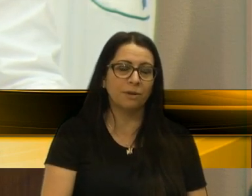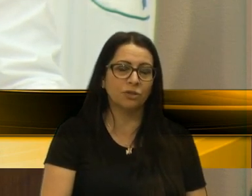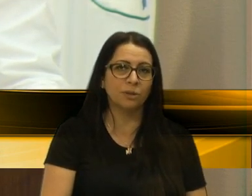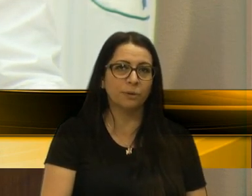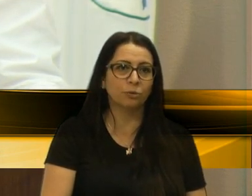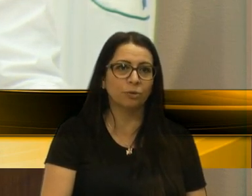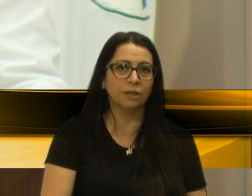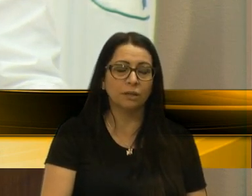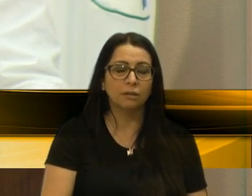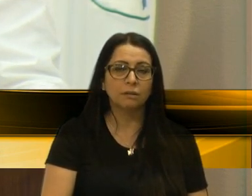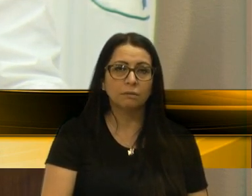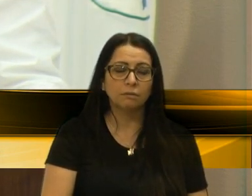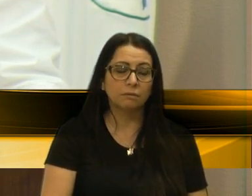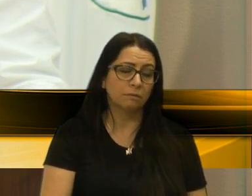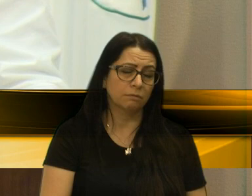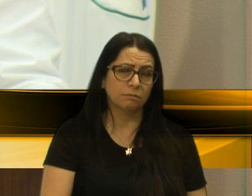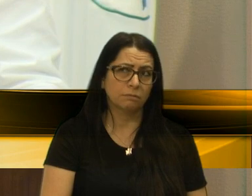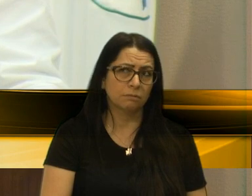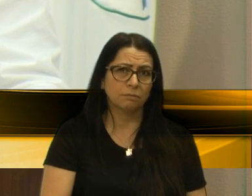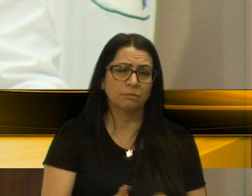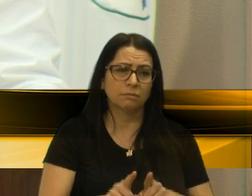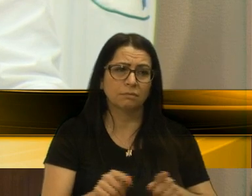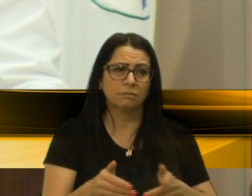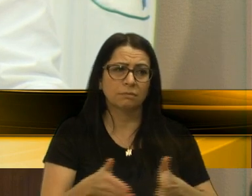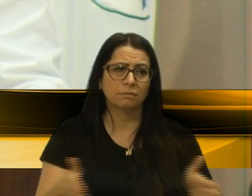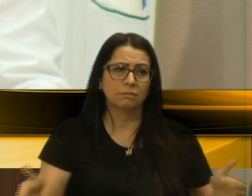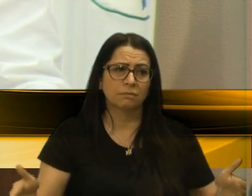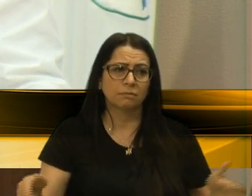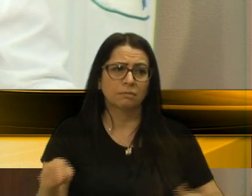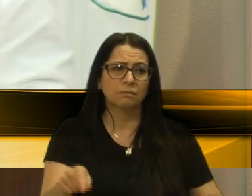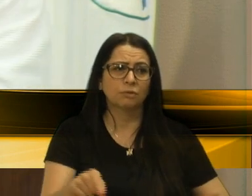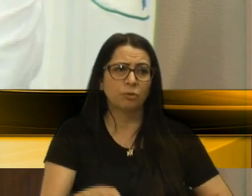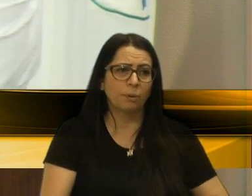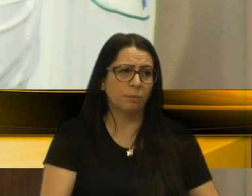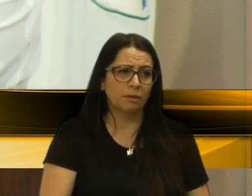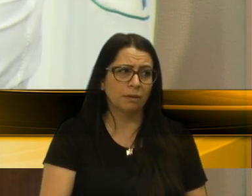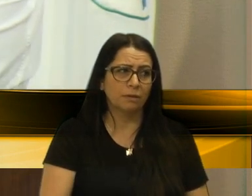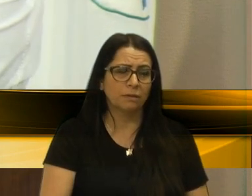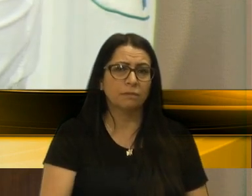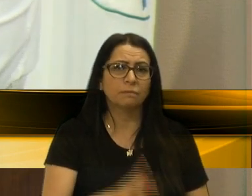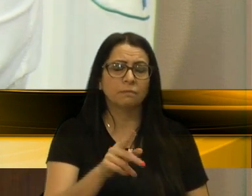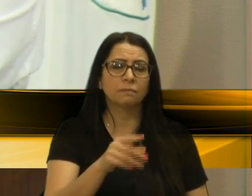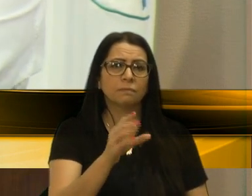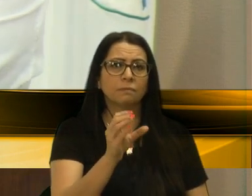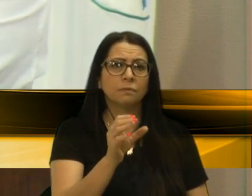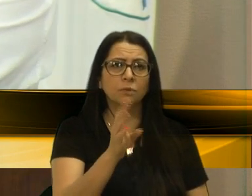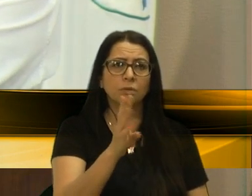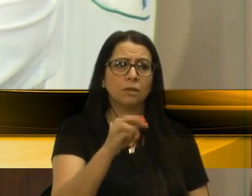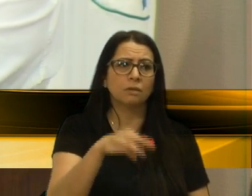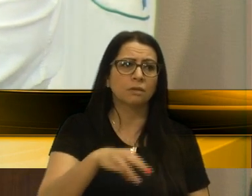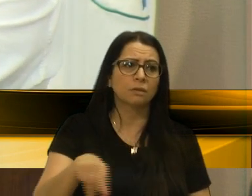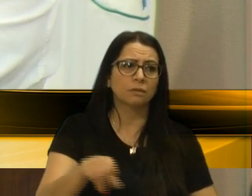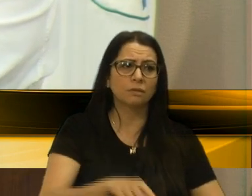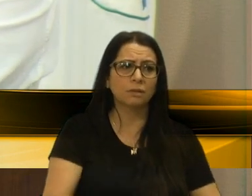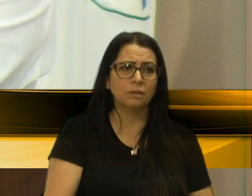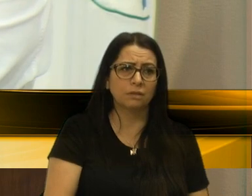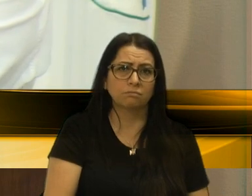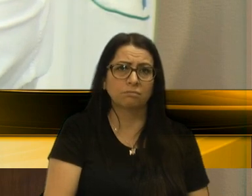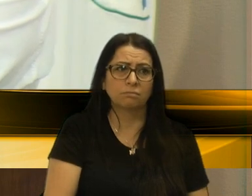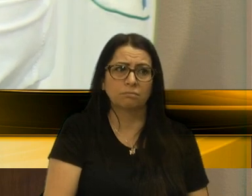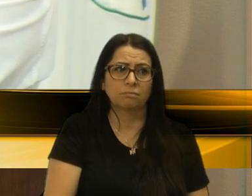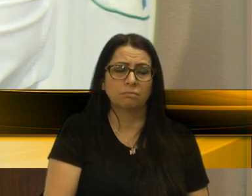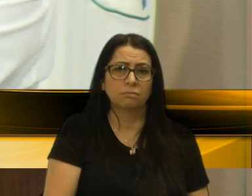Em Santa Lúcia do Piaí, a Câmara aumentou a largura da estrada. Não citou que antes era 40 metros, já me referi,